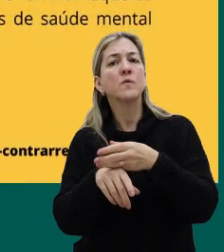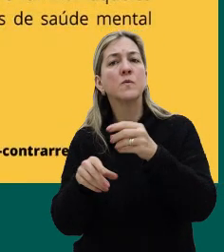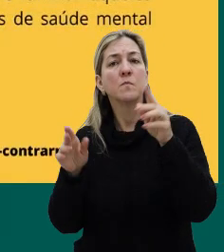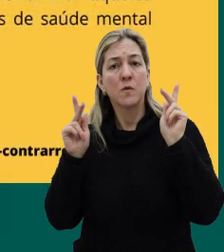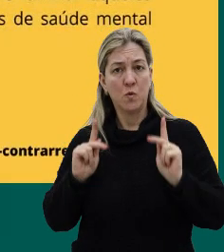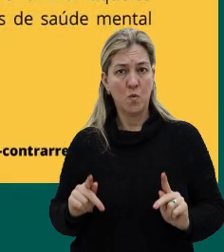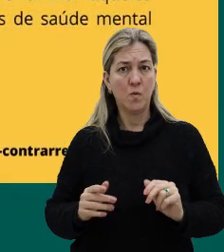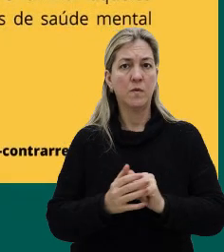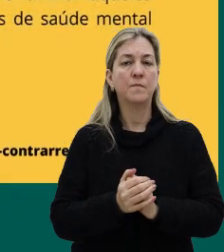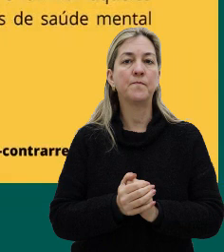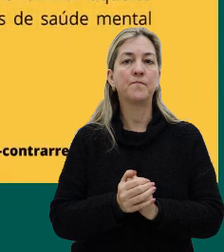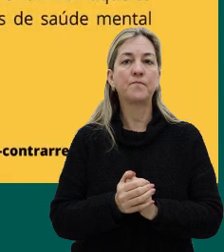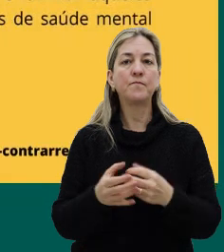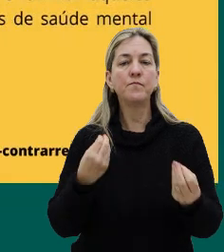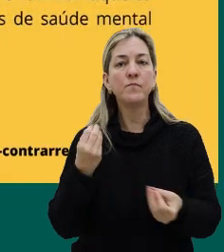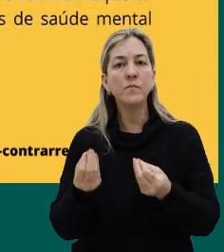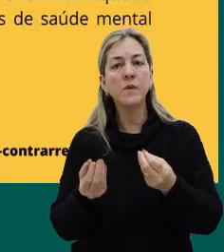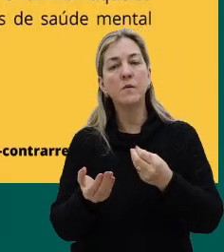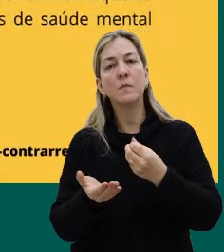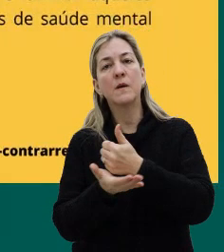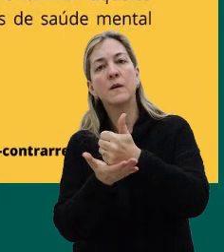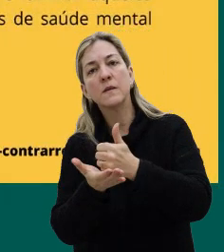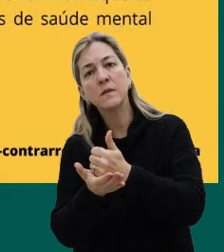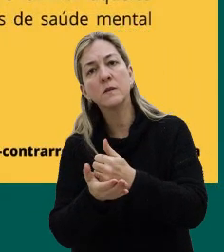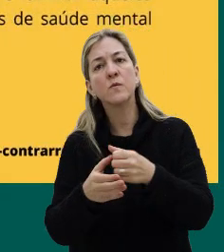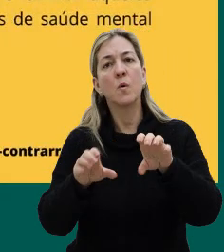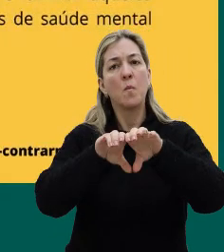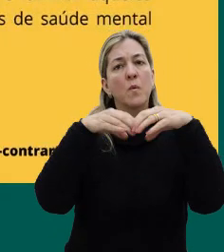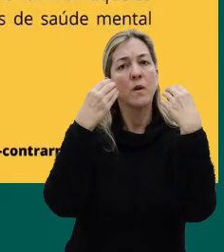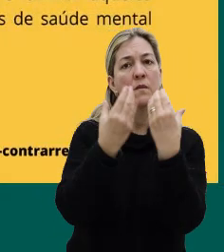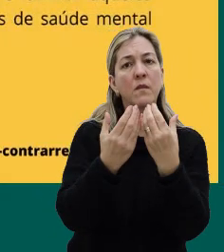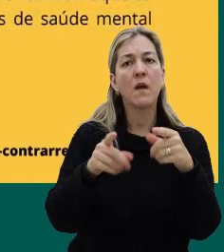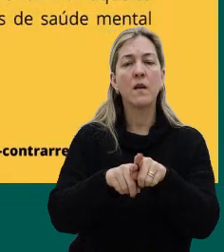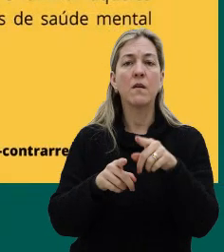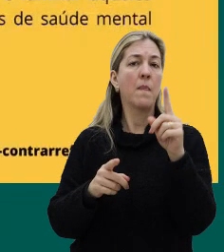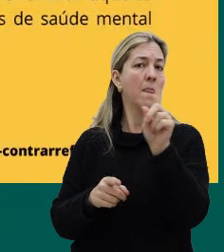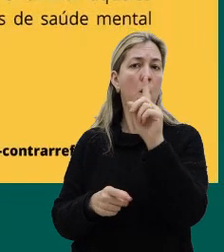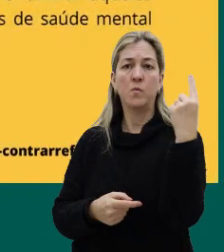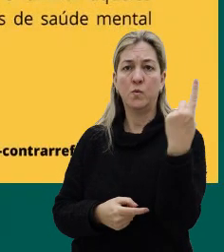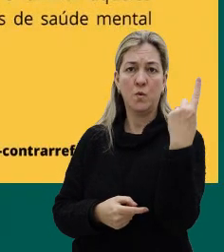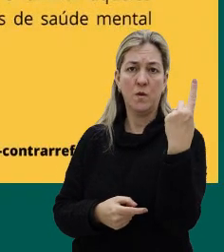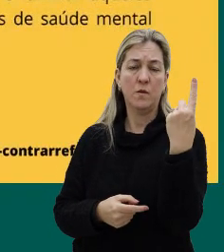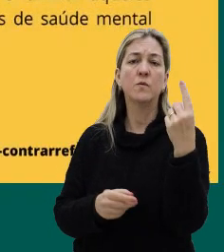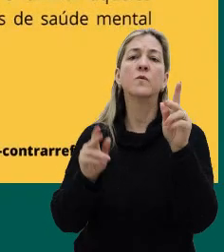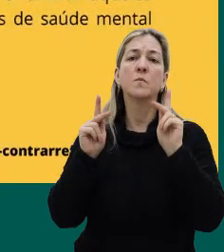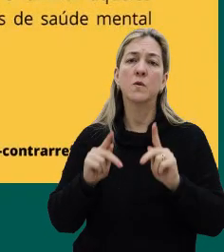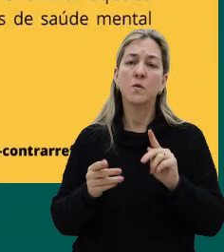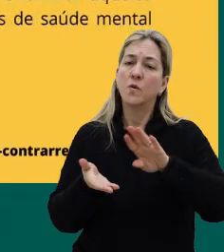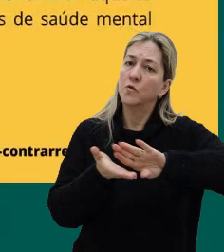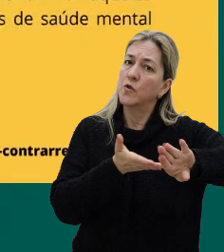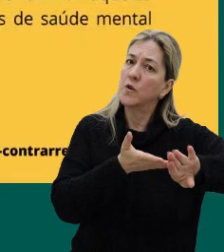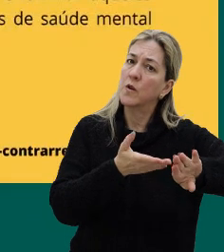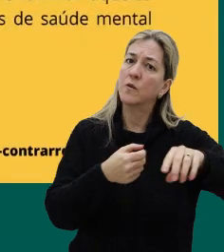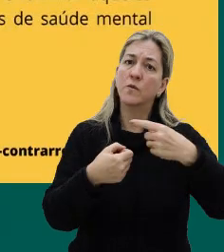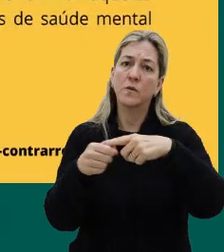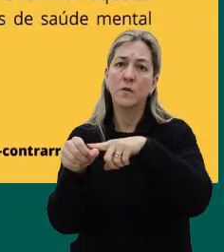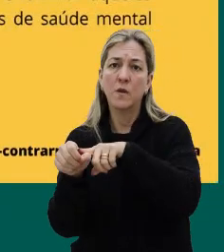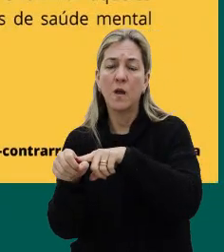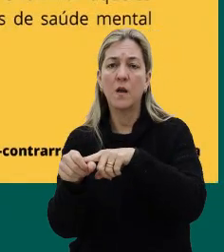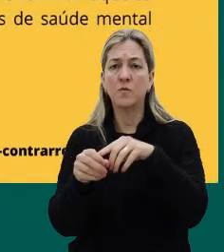pessoas, né, com uma base comunitária, não isolando as pessoas, né, não tirando as pessoas dos centros das cidades e